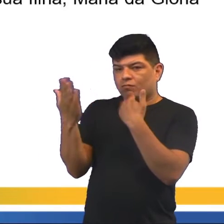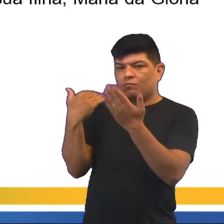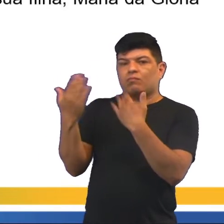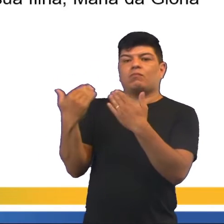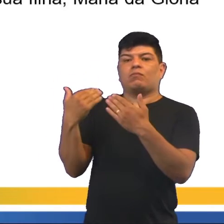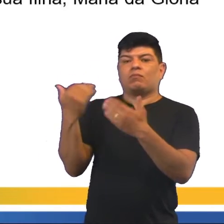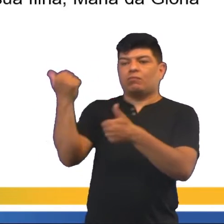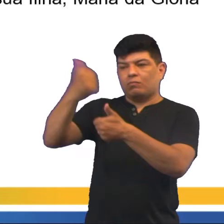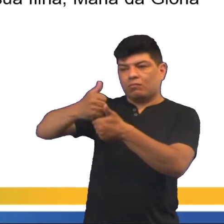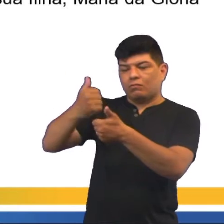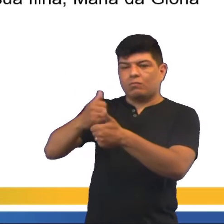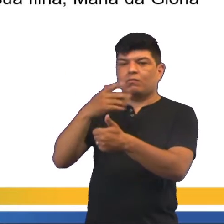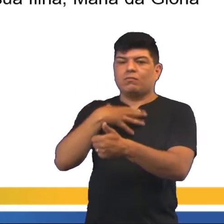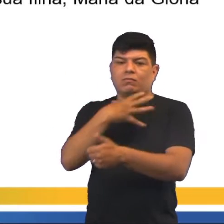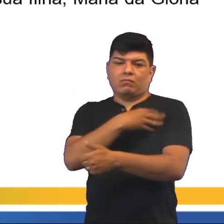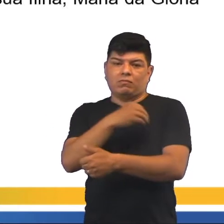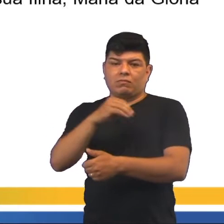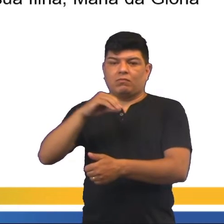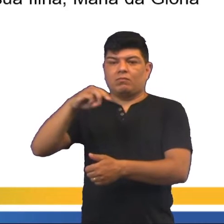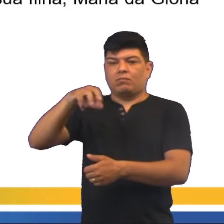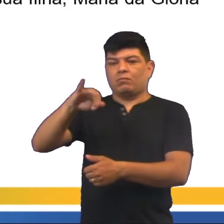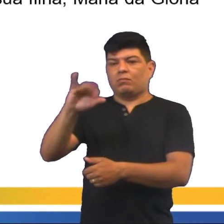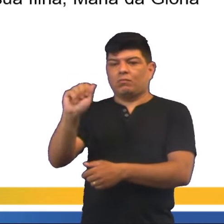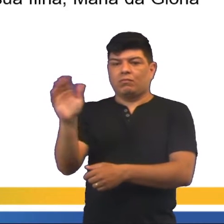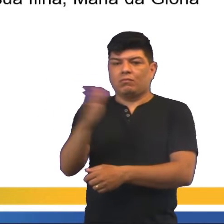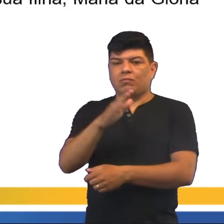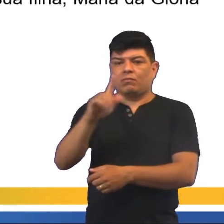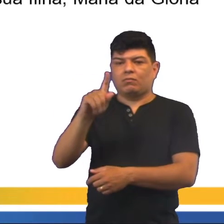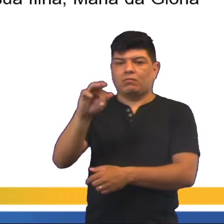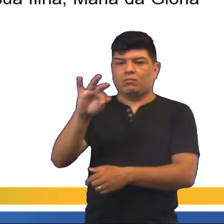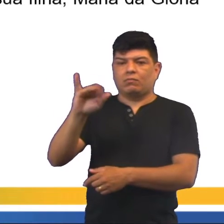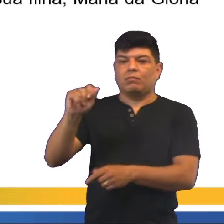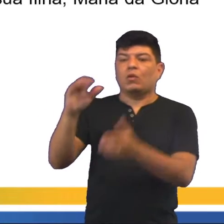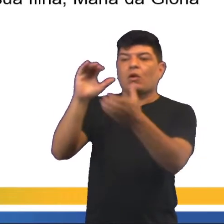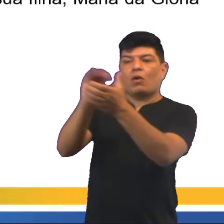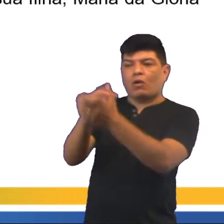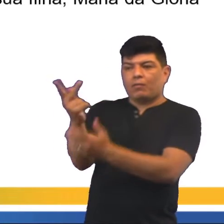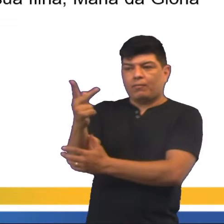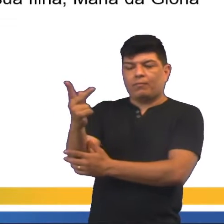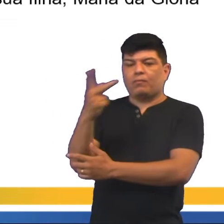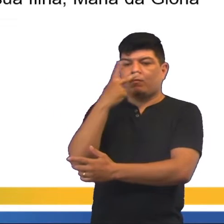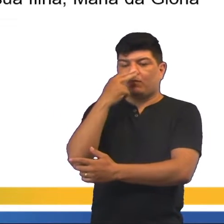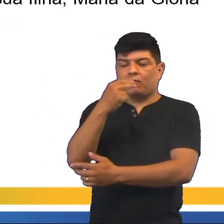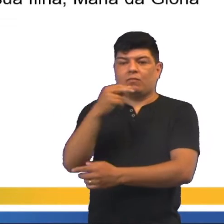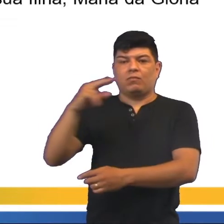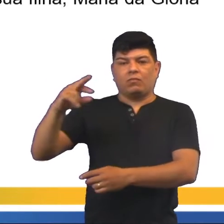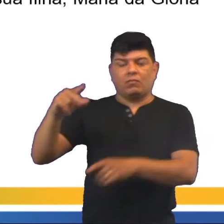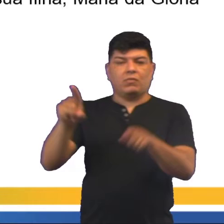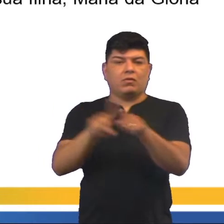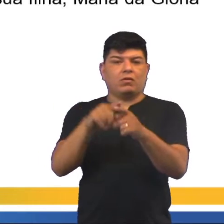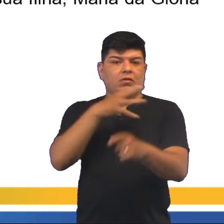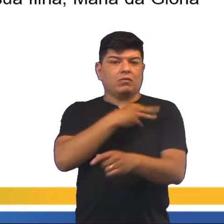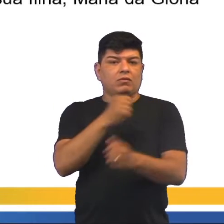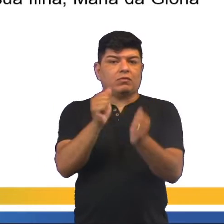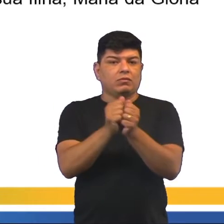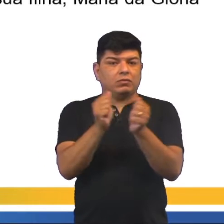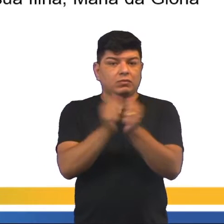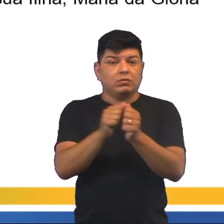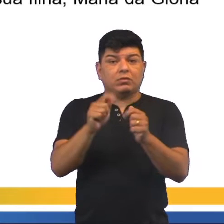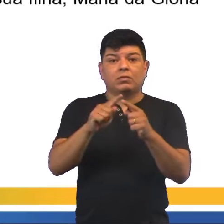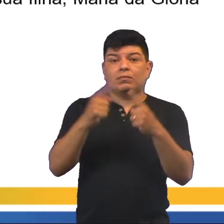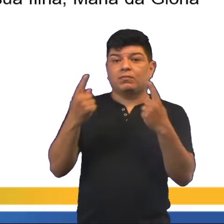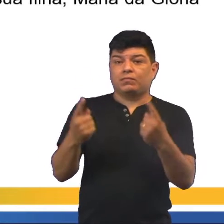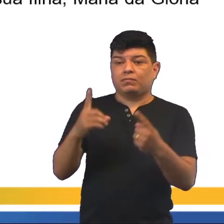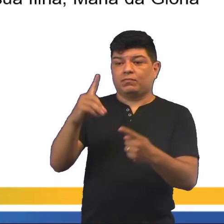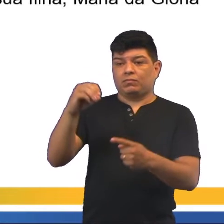trono português, né? Na sua filha, Maria da Glória, e propõe o casamento de ambos, né? Da sua filha com o seu irmão. Por sua parte,